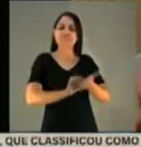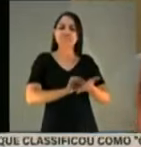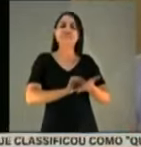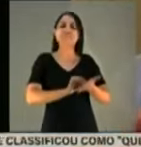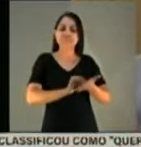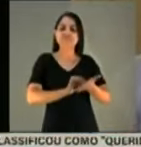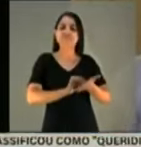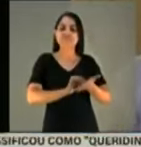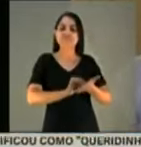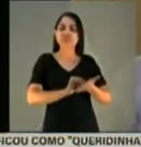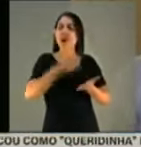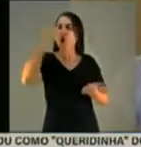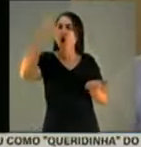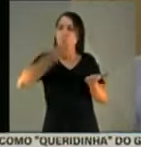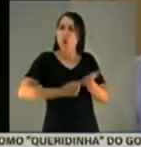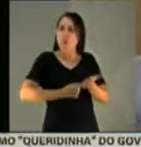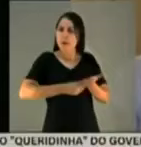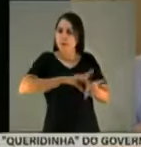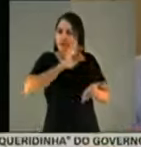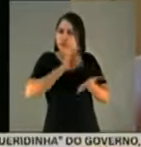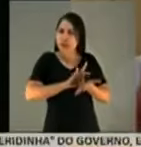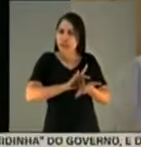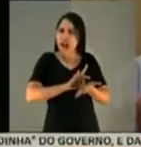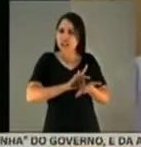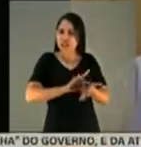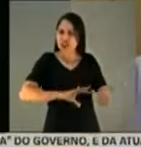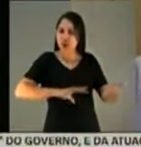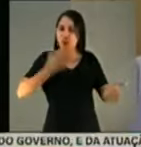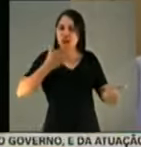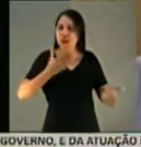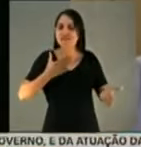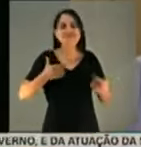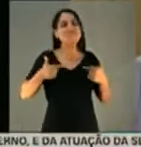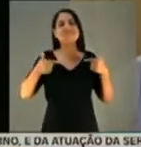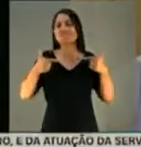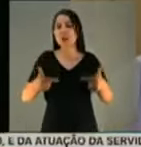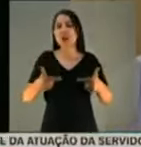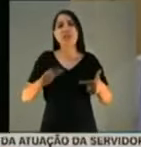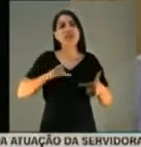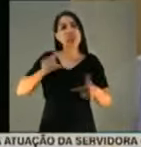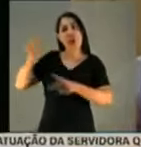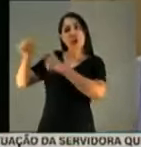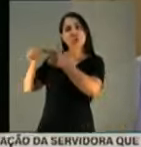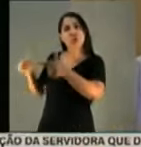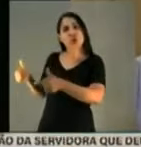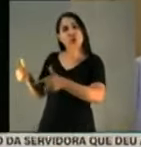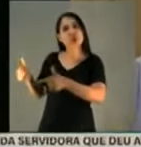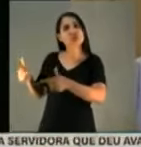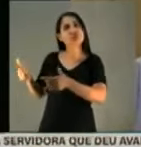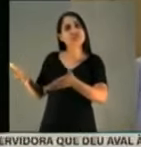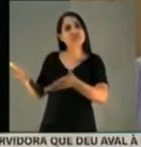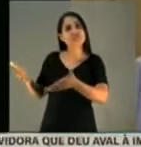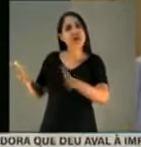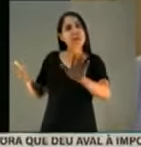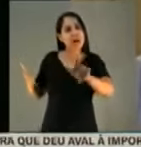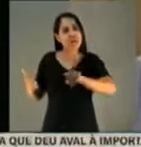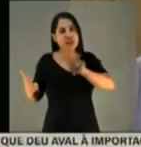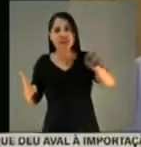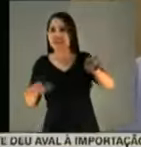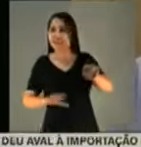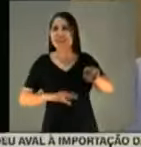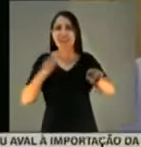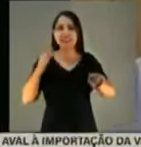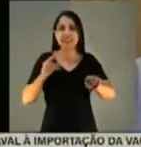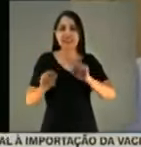Então não assumisse o compromisso. Fizesse como vários outros fizeram. Não tiveram coragem de